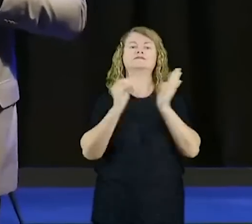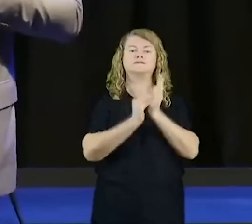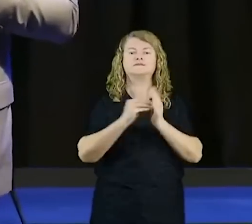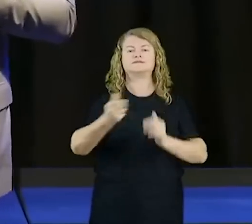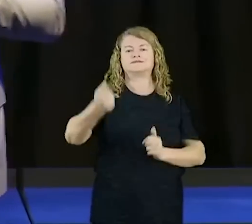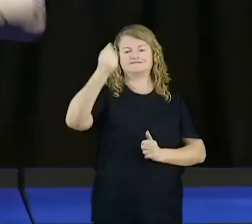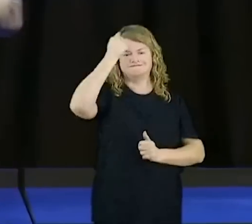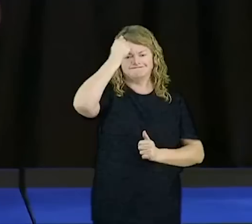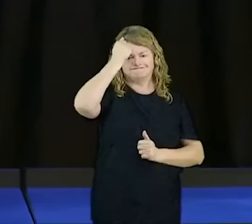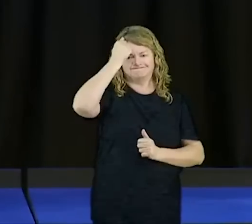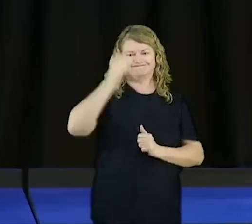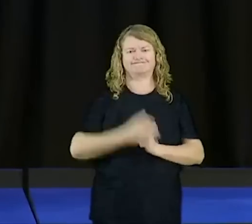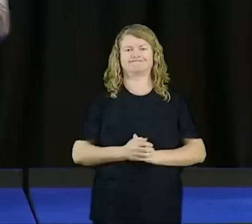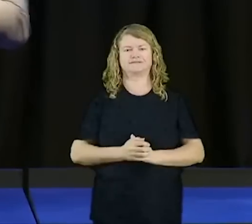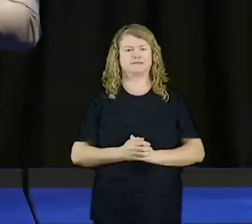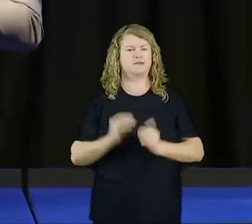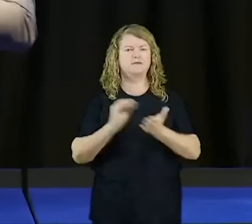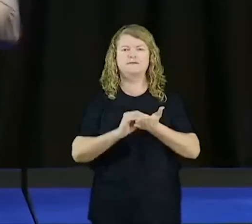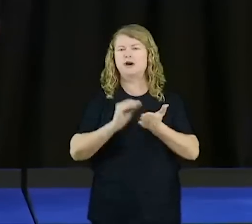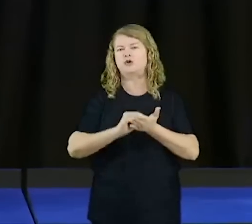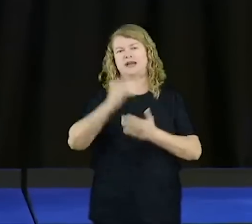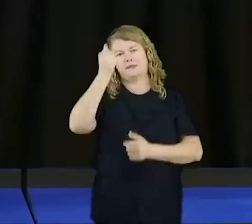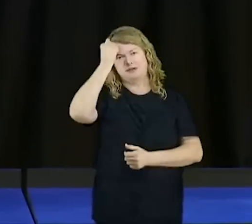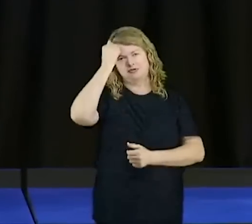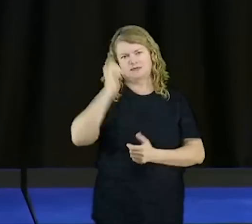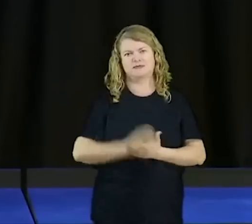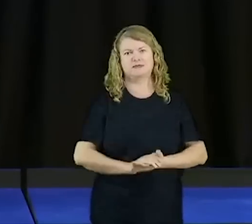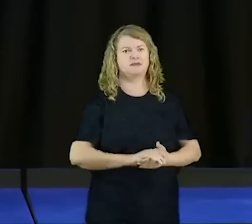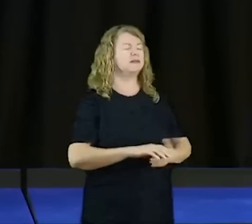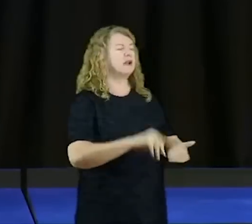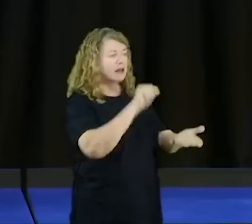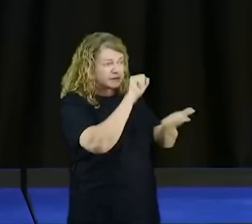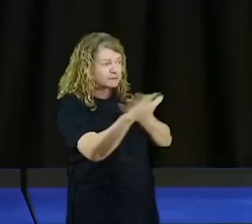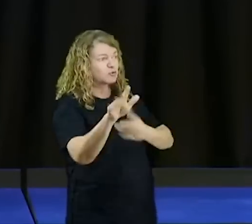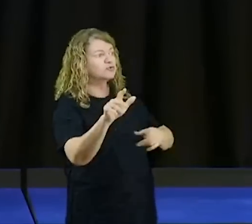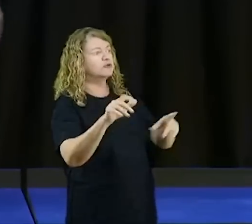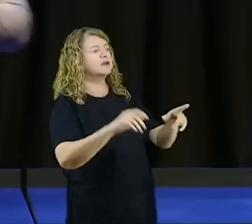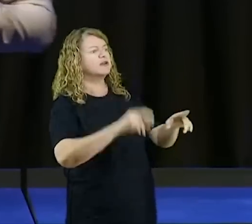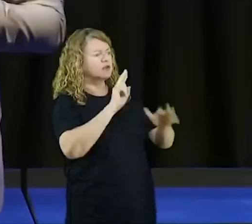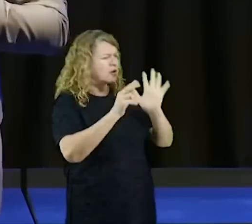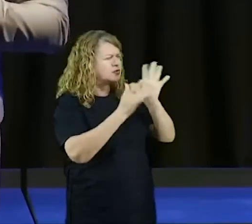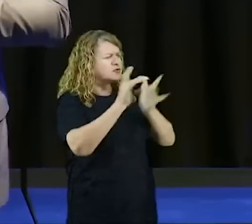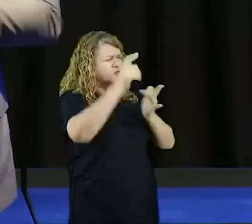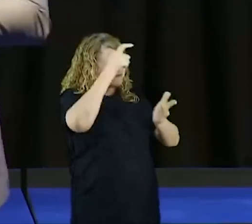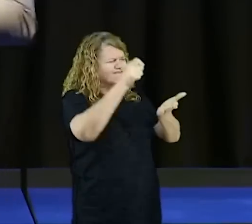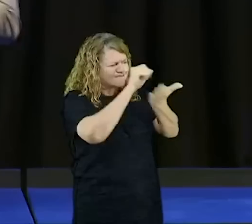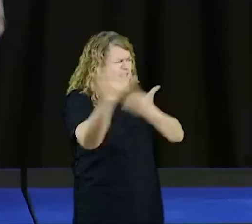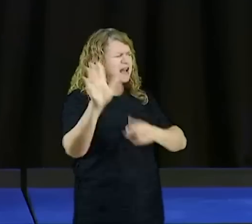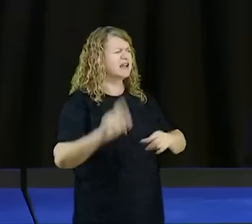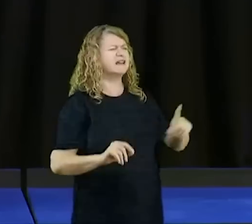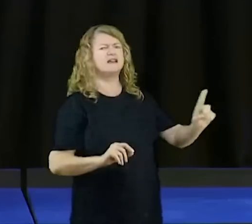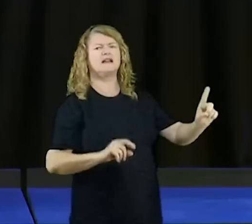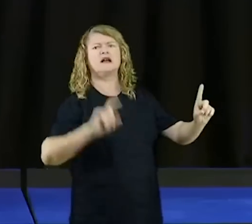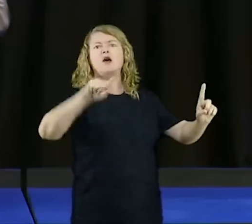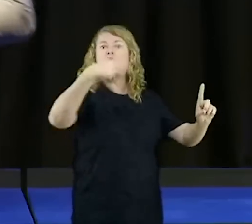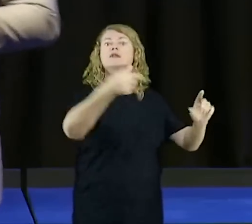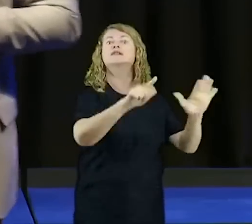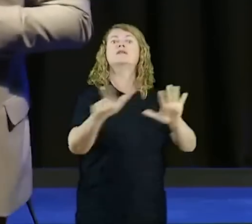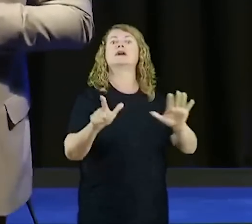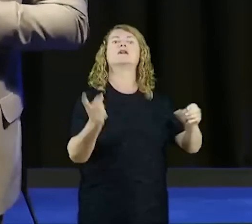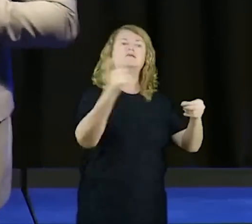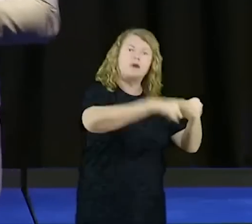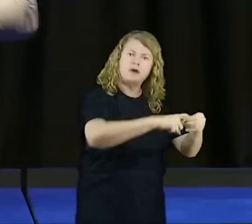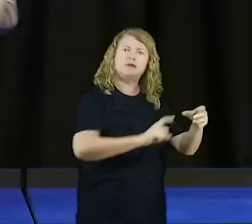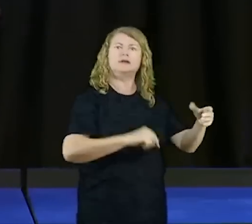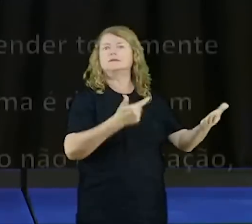fiz, ai pastor, você vai lá expulso o demônio, na semana seguinte, está o mesmo demônio, porque ela não se arrepende, ah pastor, não aguentei, a carne é fraca,